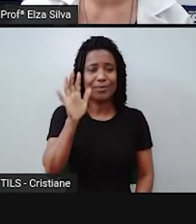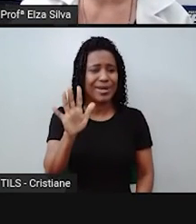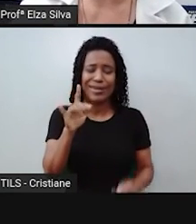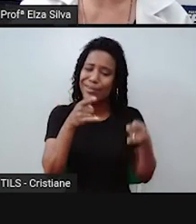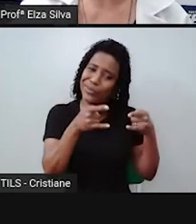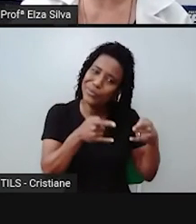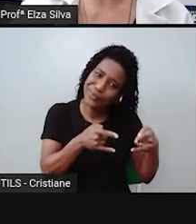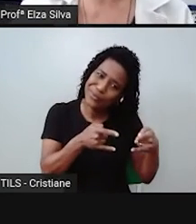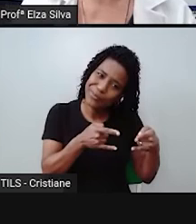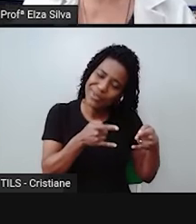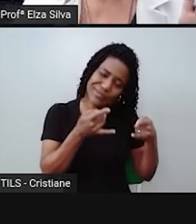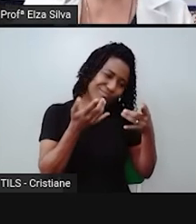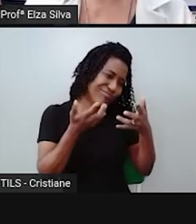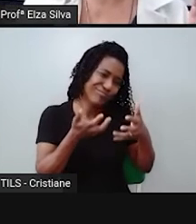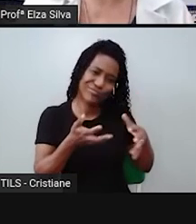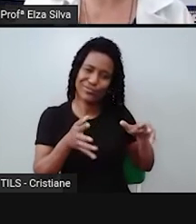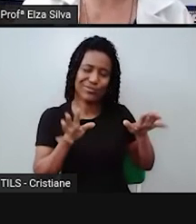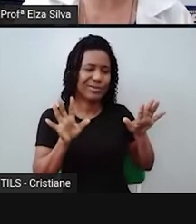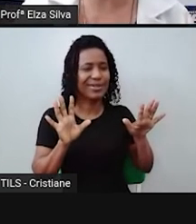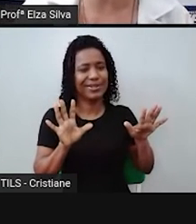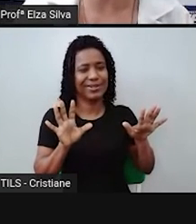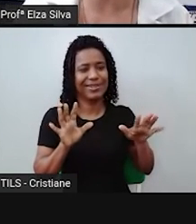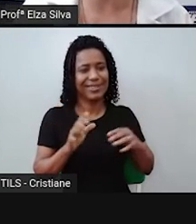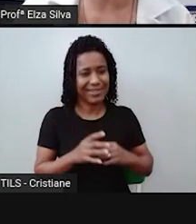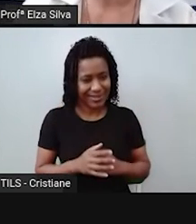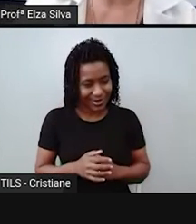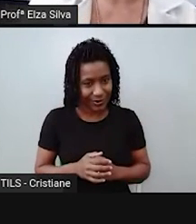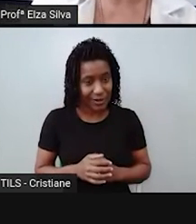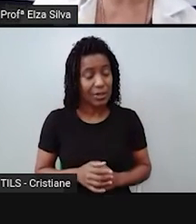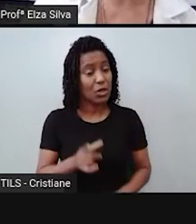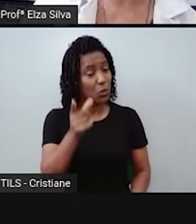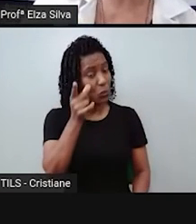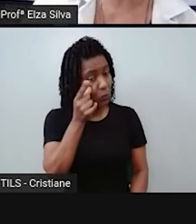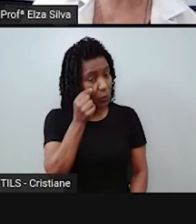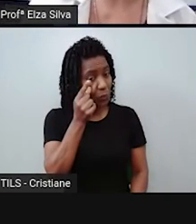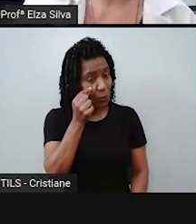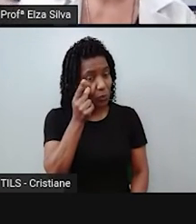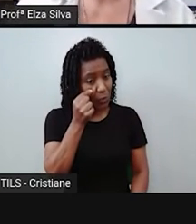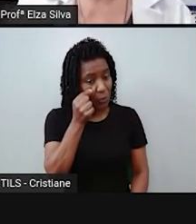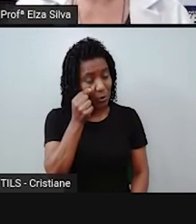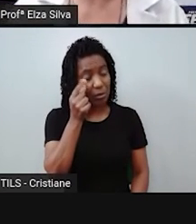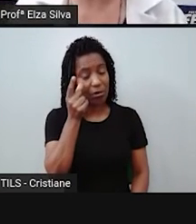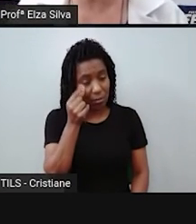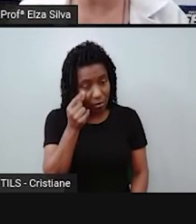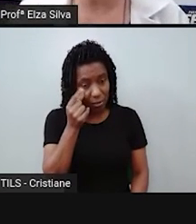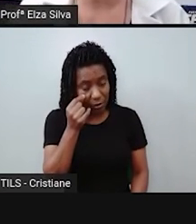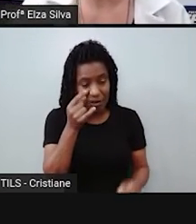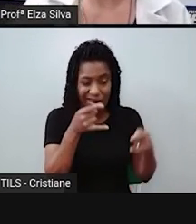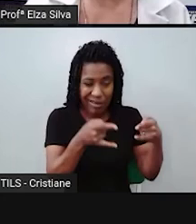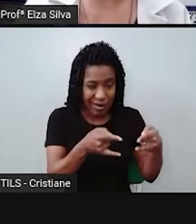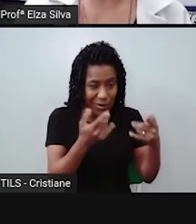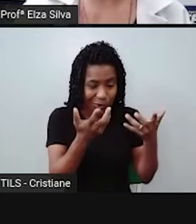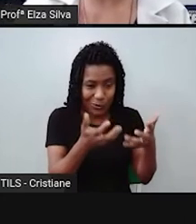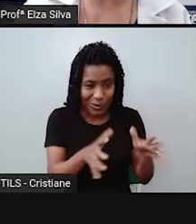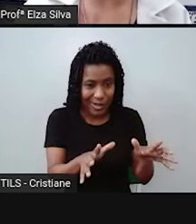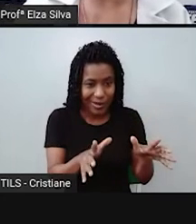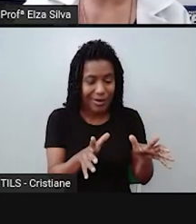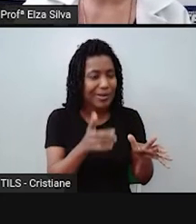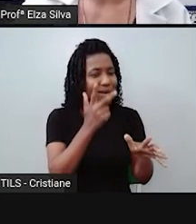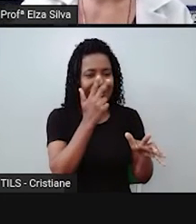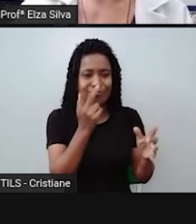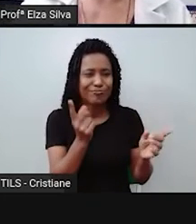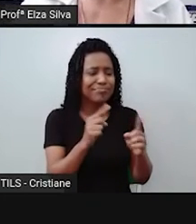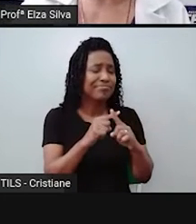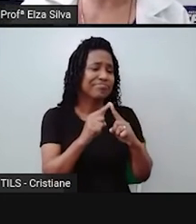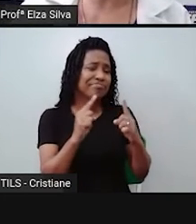agora. Então, nós temos aqui duas ideias contrárias. Estar com sono, mas não ir para a cama agora.